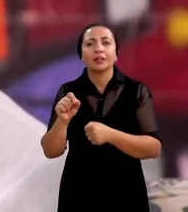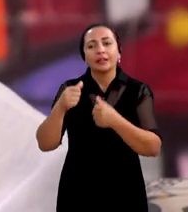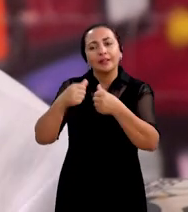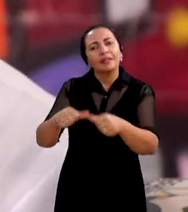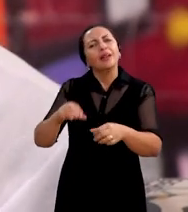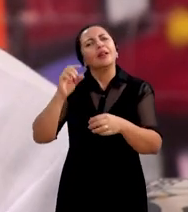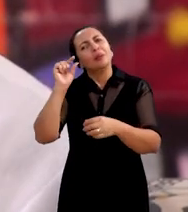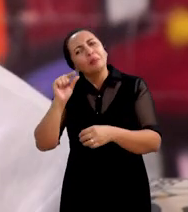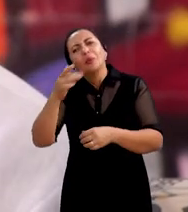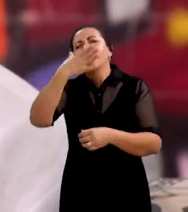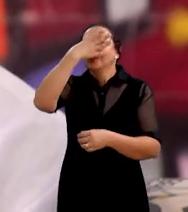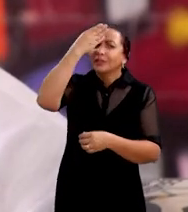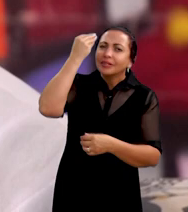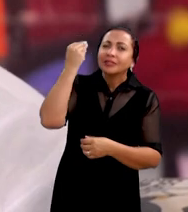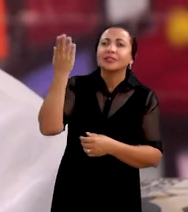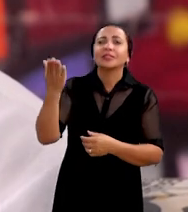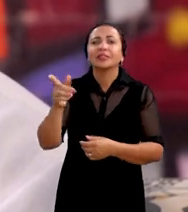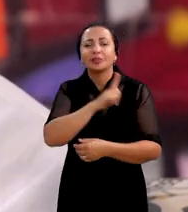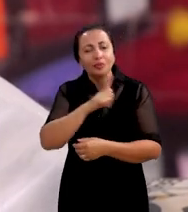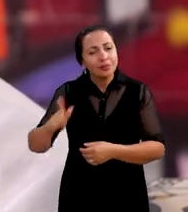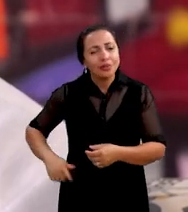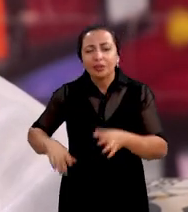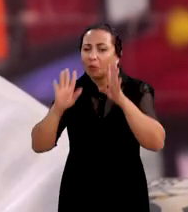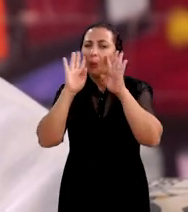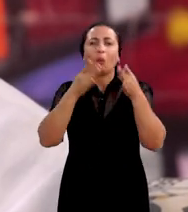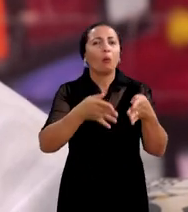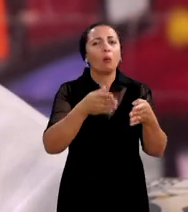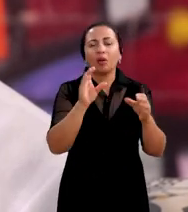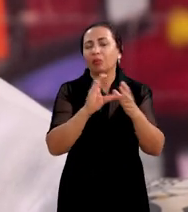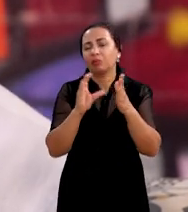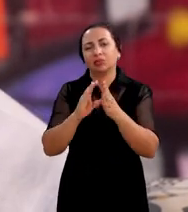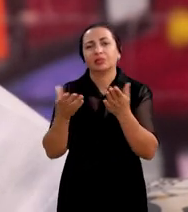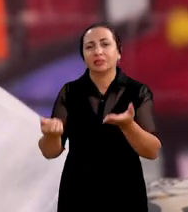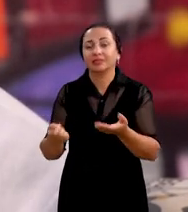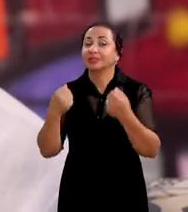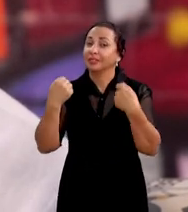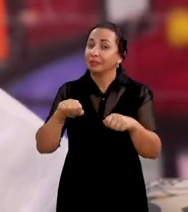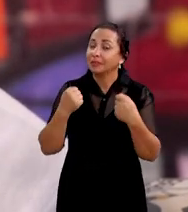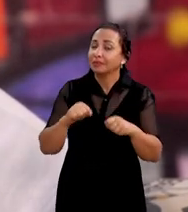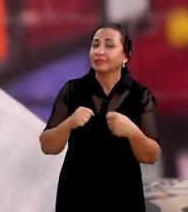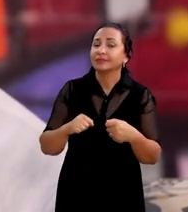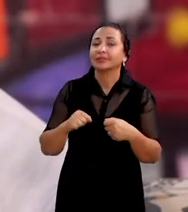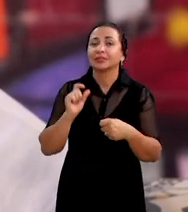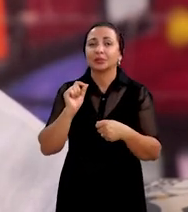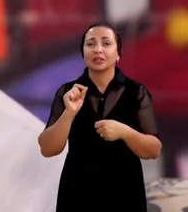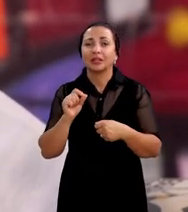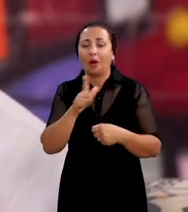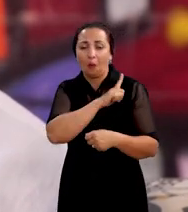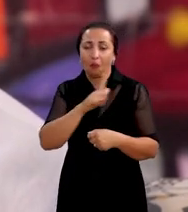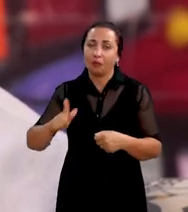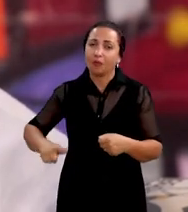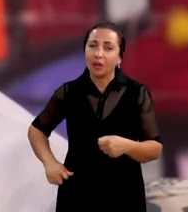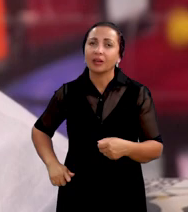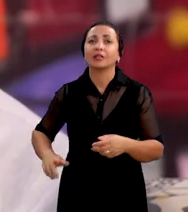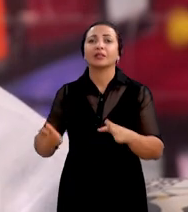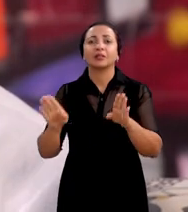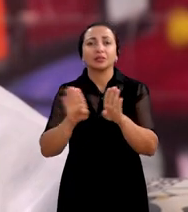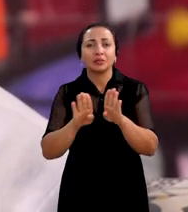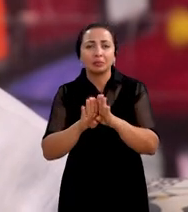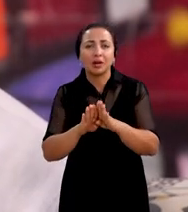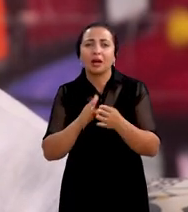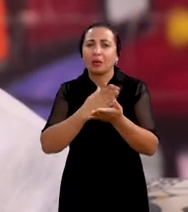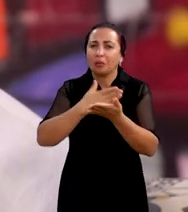ela fique um pouco esquecida então há uma necessidade de governo